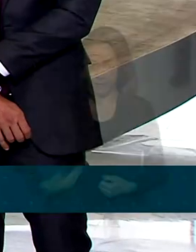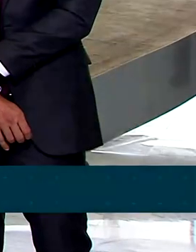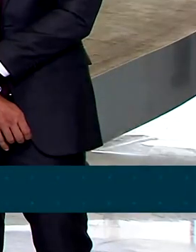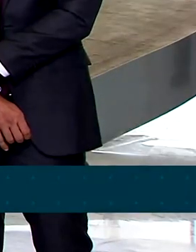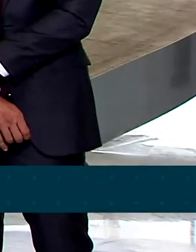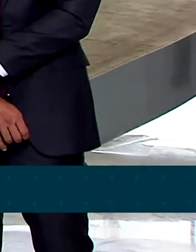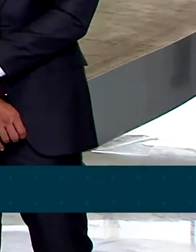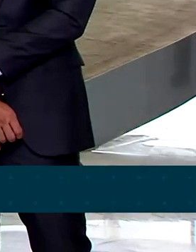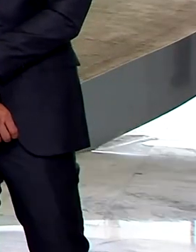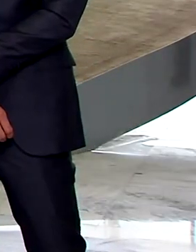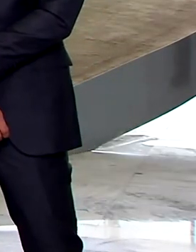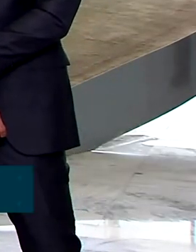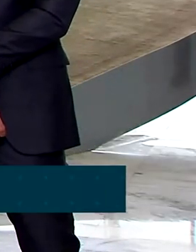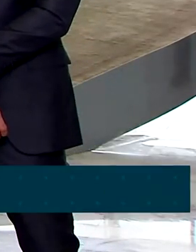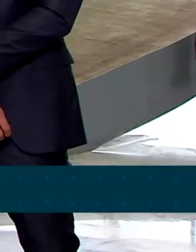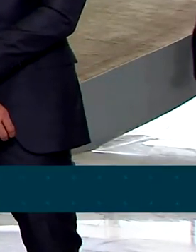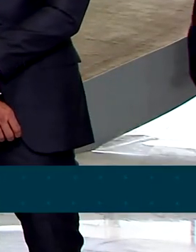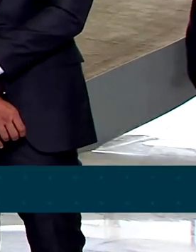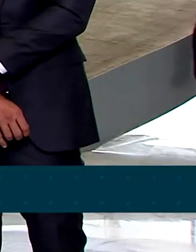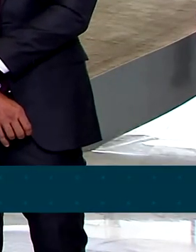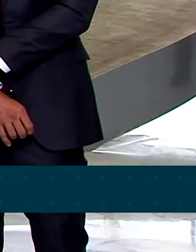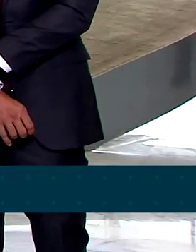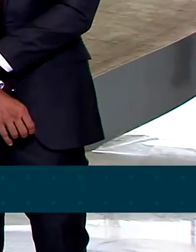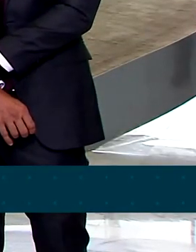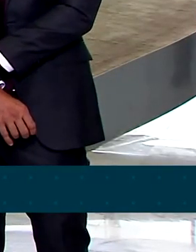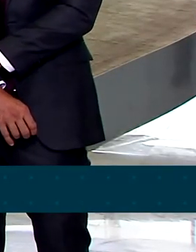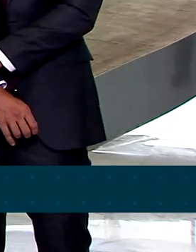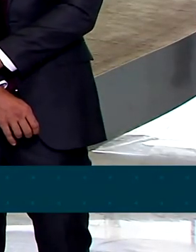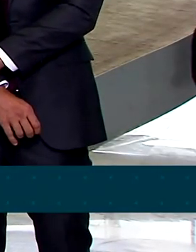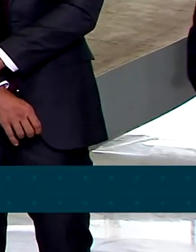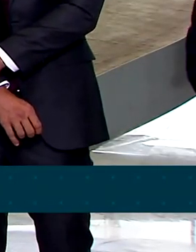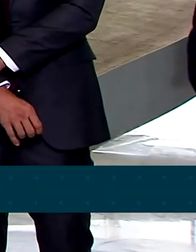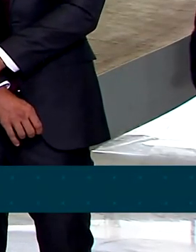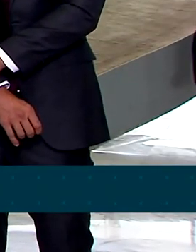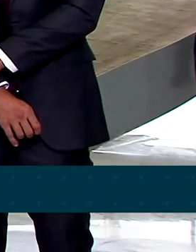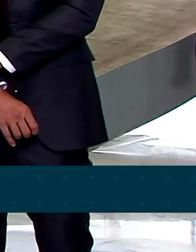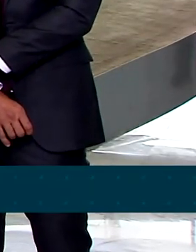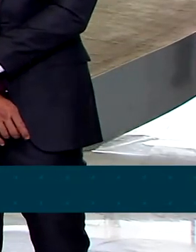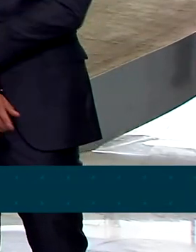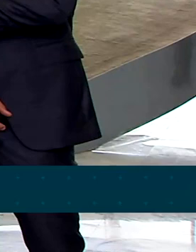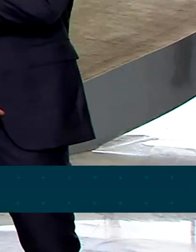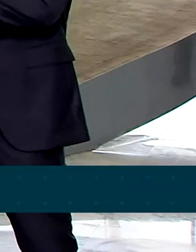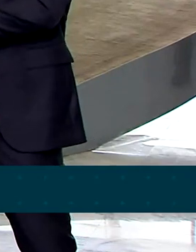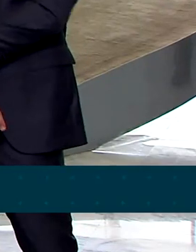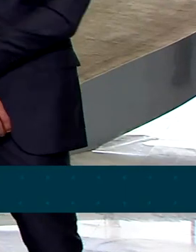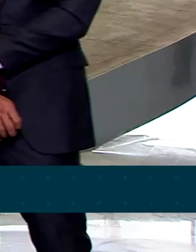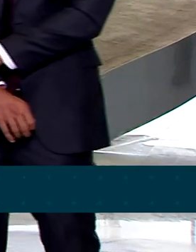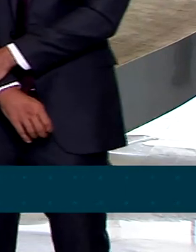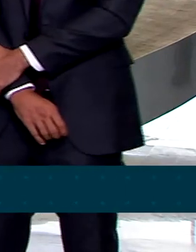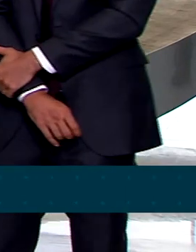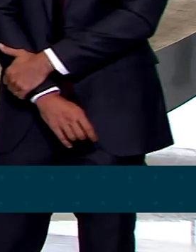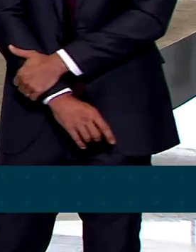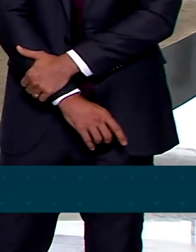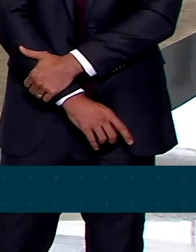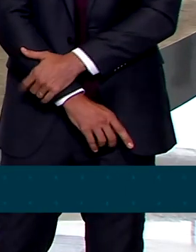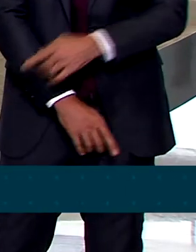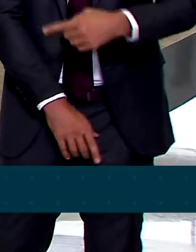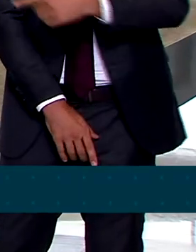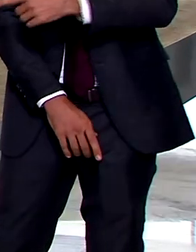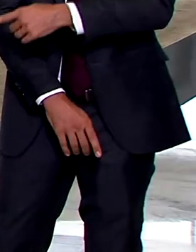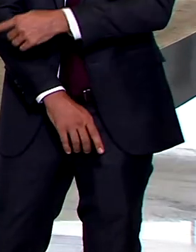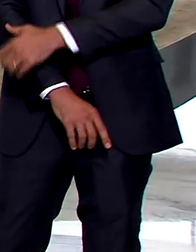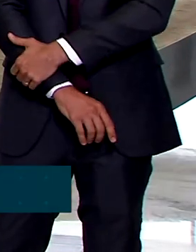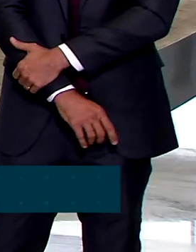44 bilhões se virá para quatro parcelas no ano de 2021, que será